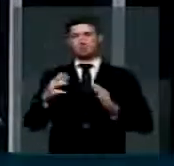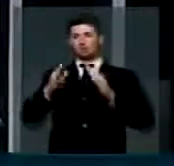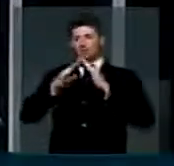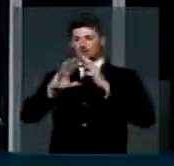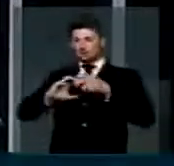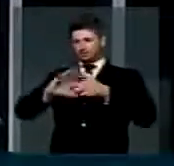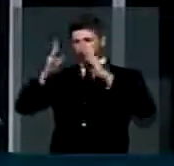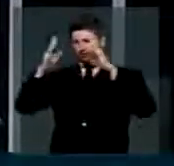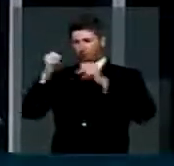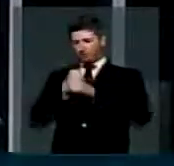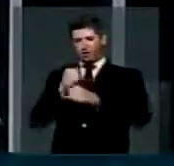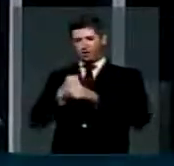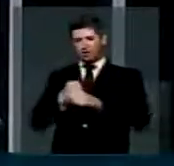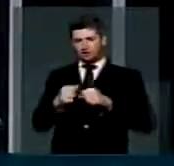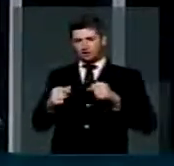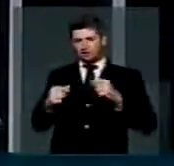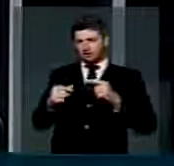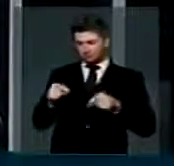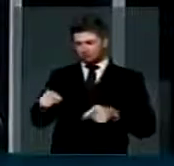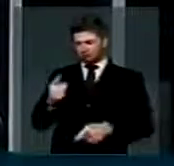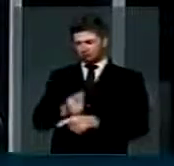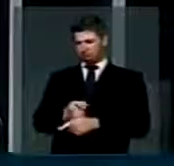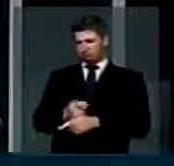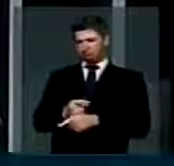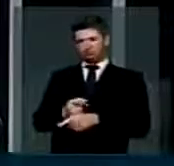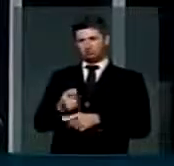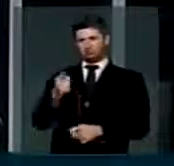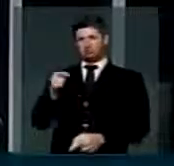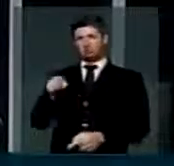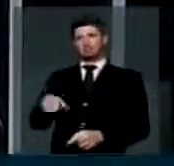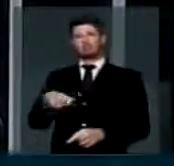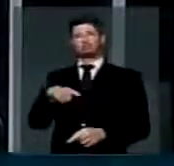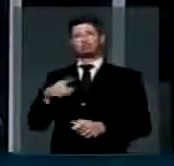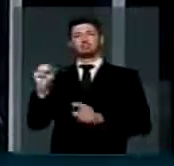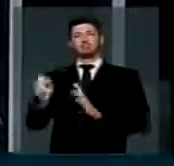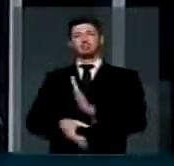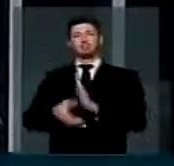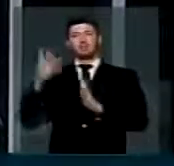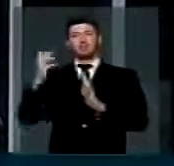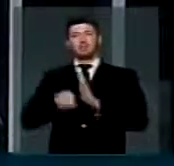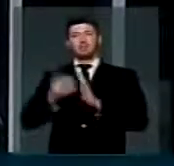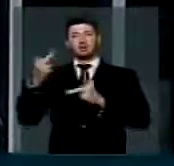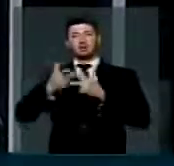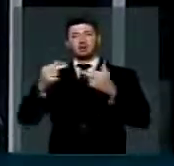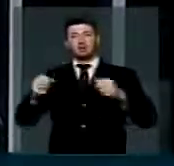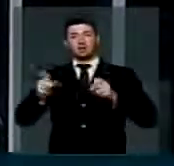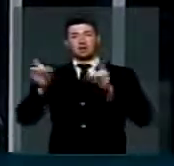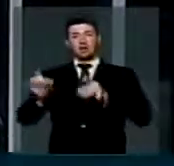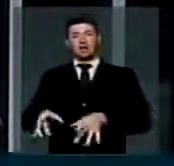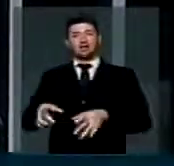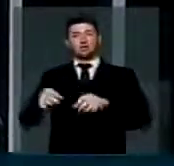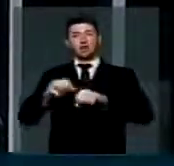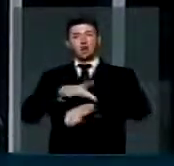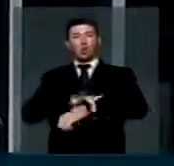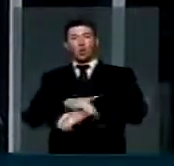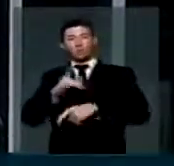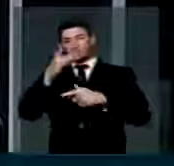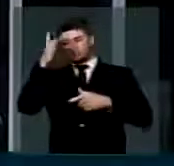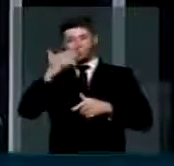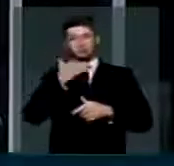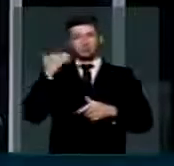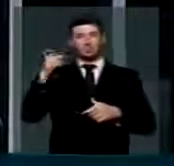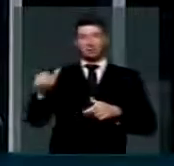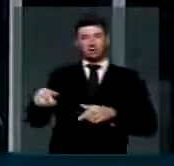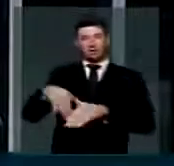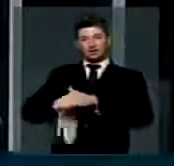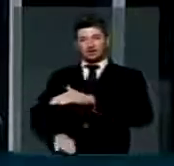casas e lá eles encontraram e identificaram milhares de fragmentos de restos mortais, de jovens,